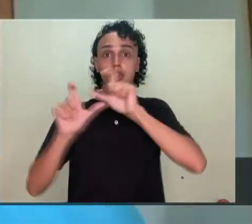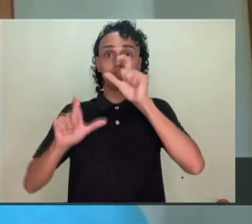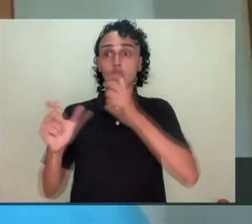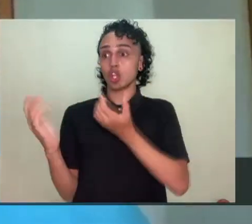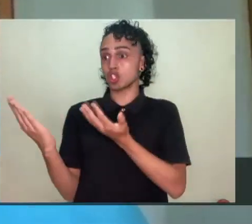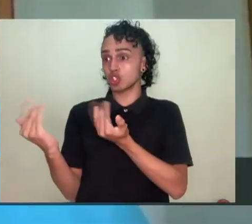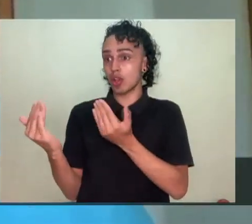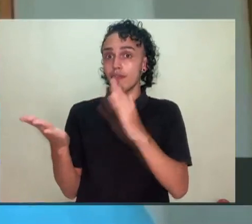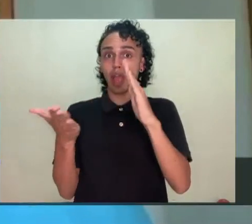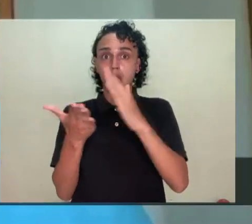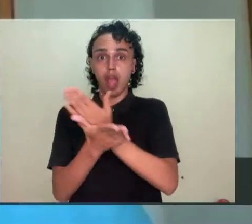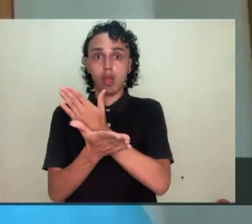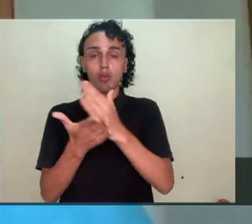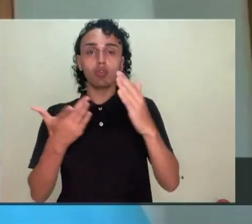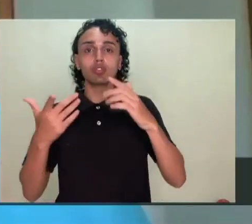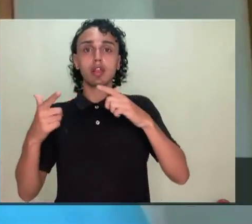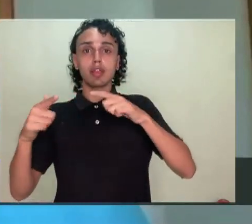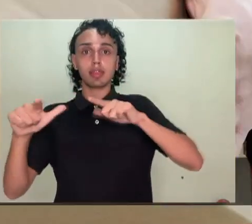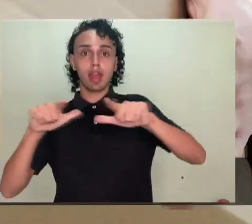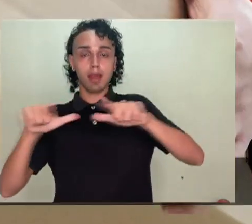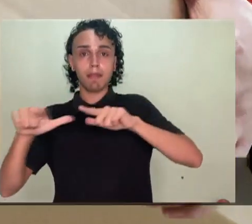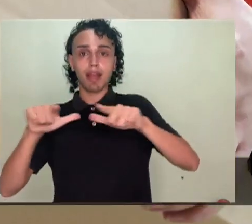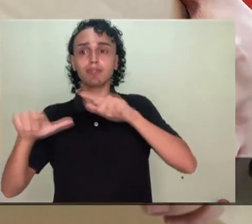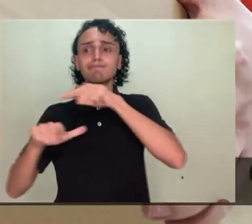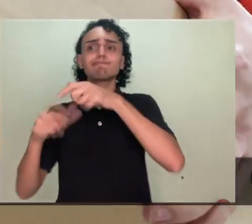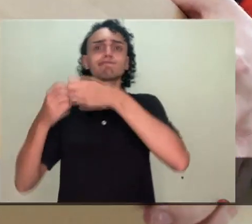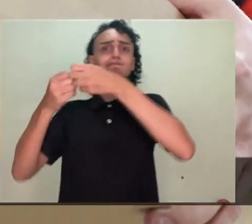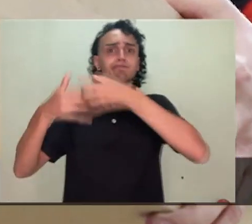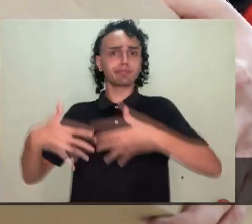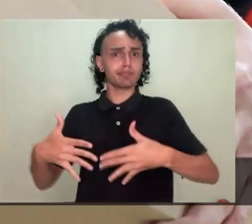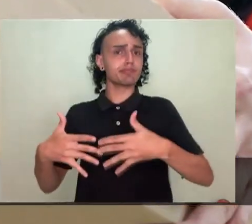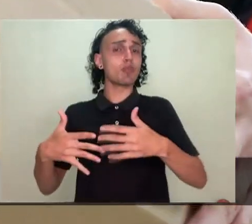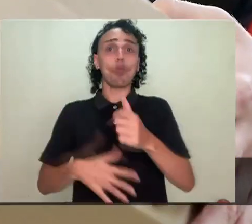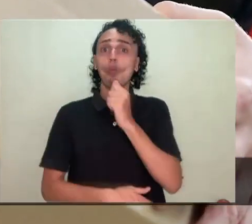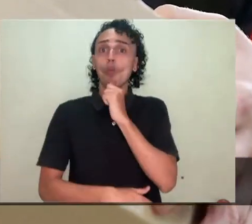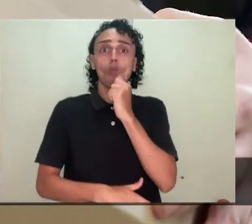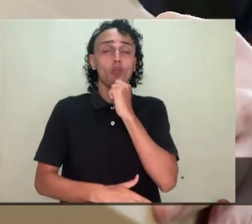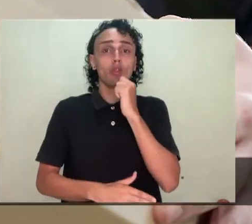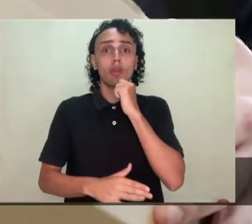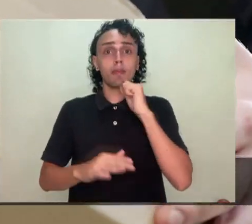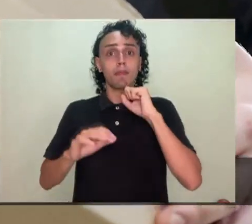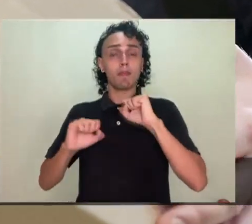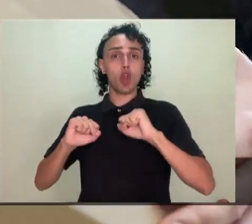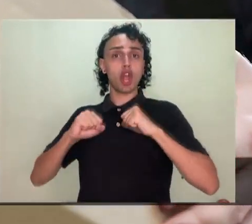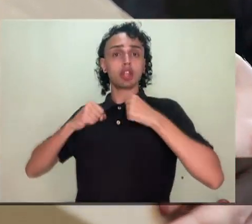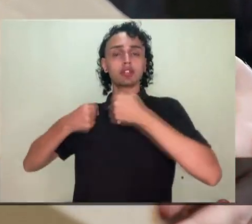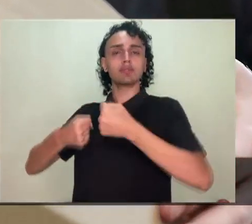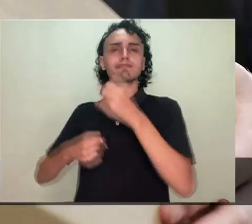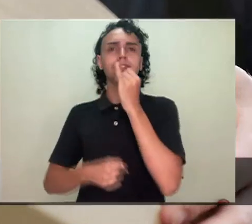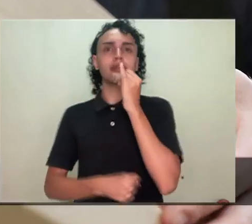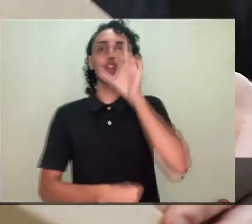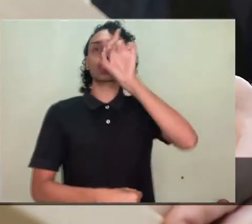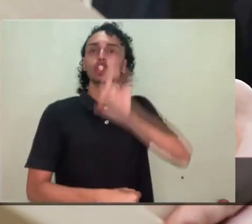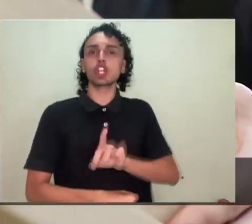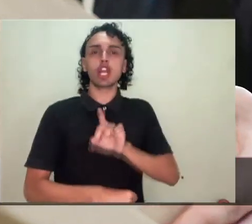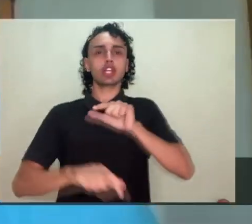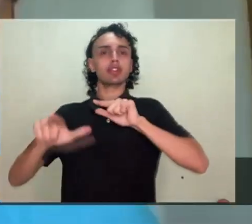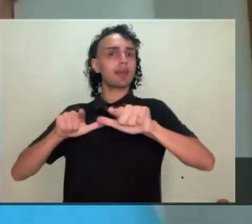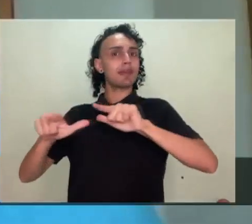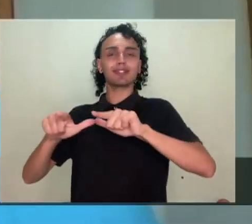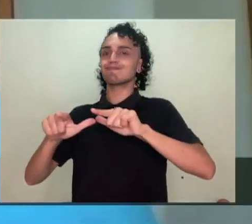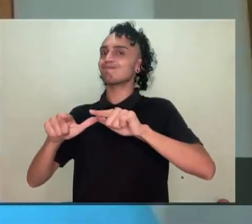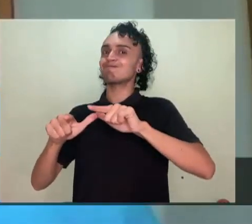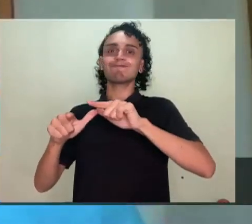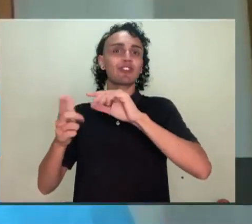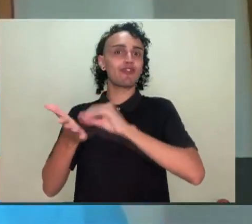ocupação da juventude em alguns postos de trabalho, que muitas vezes são precarizados e sem proteção, tanto de proteção social do ponto de vista